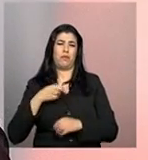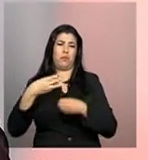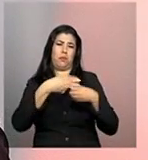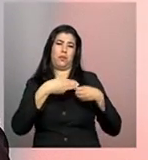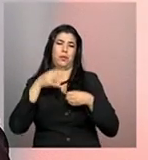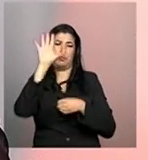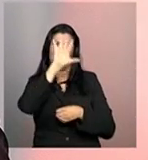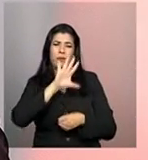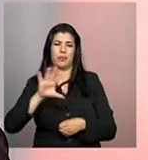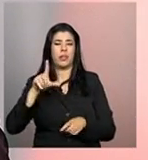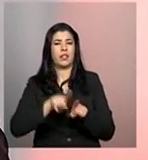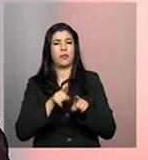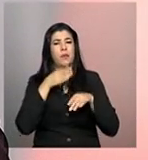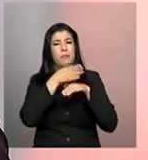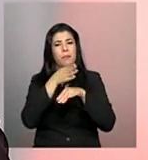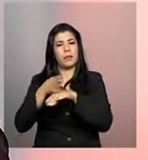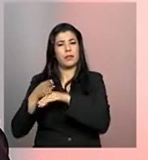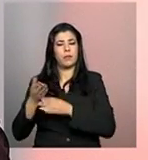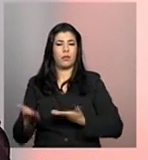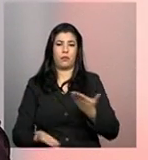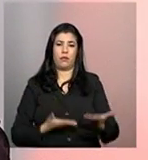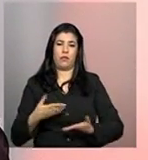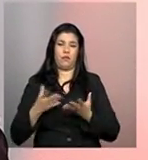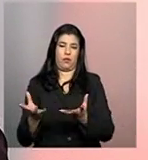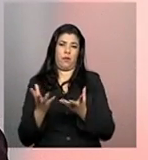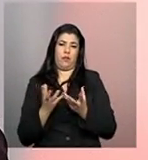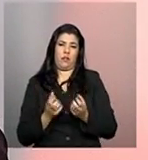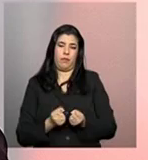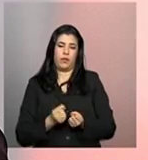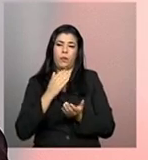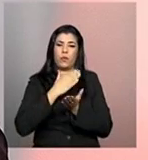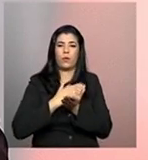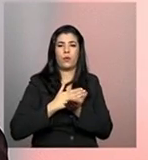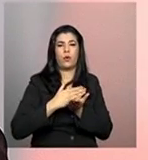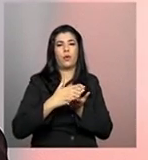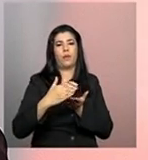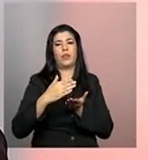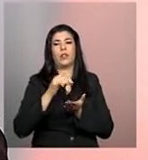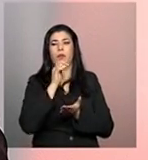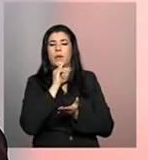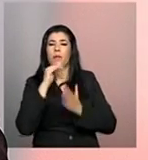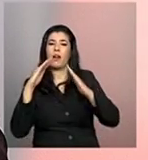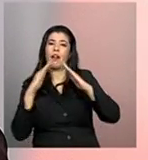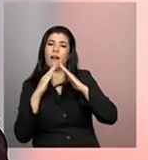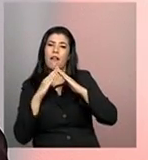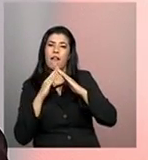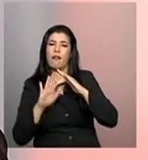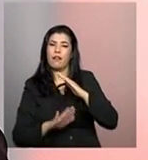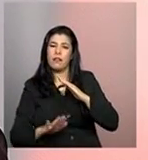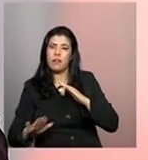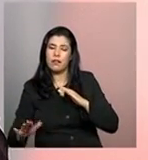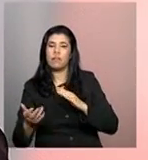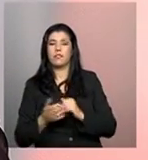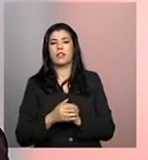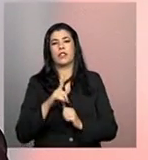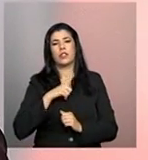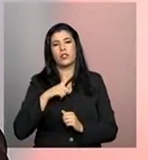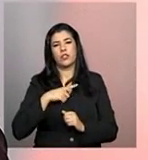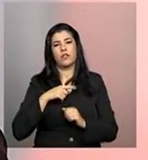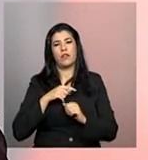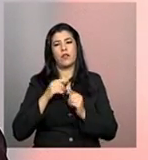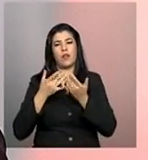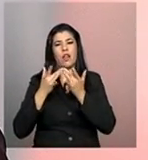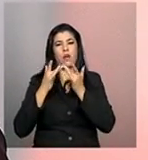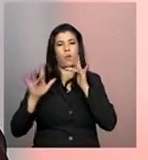bastante relevante dos serviços de acolhimento. Aí, desde o serviço de abrigo para crianças, né, que tiveram rompimento de